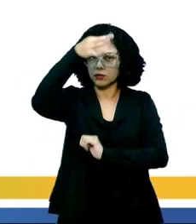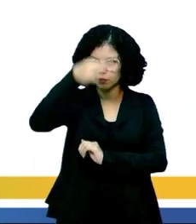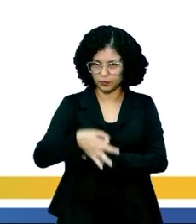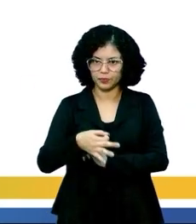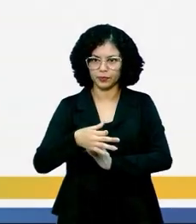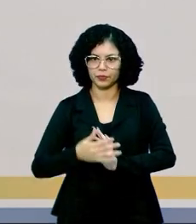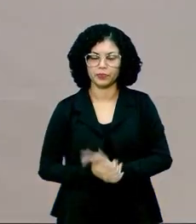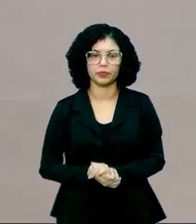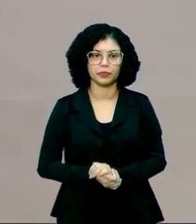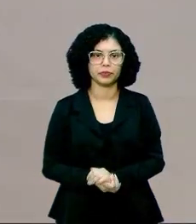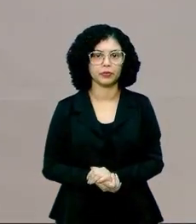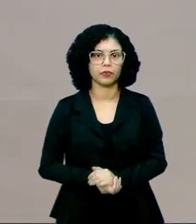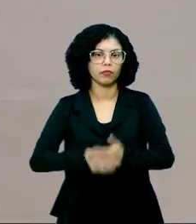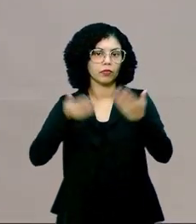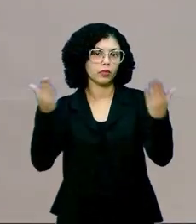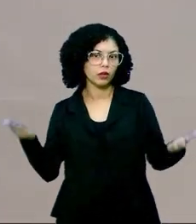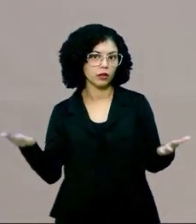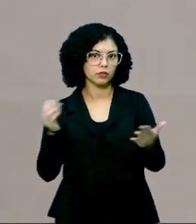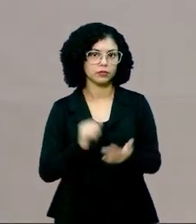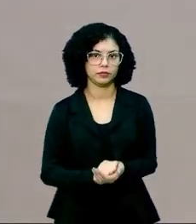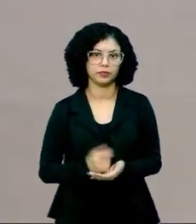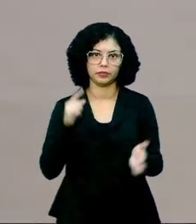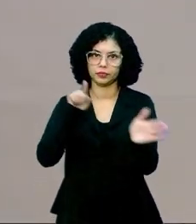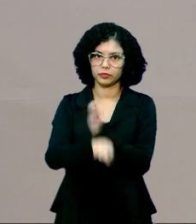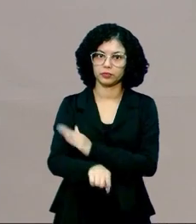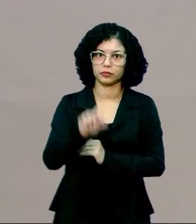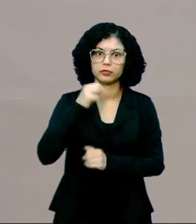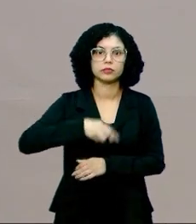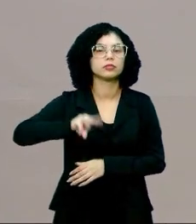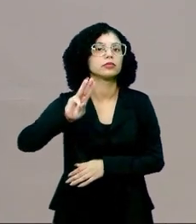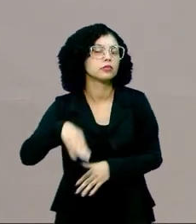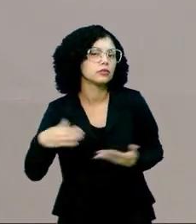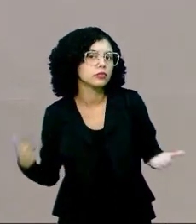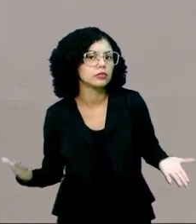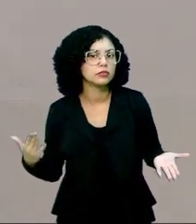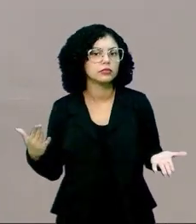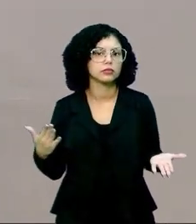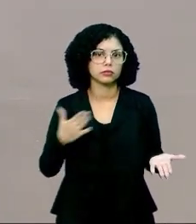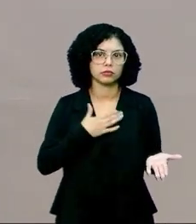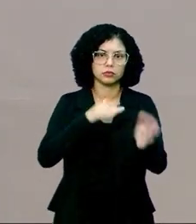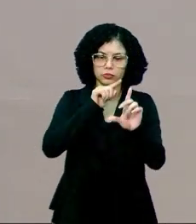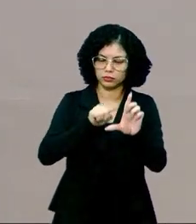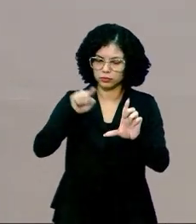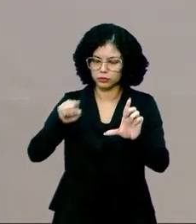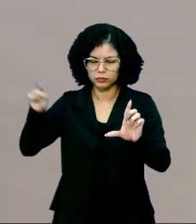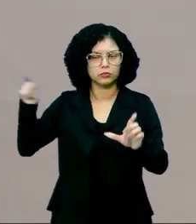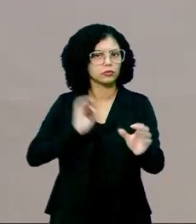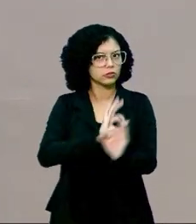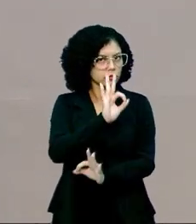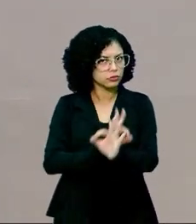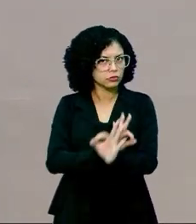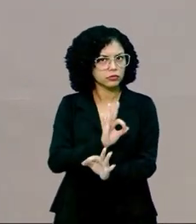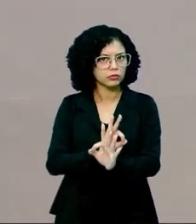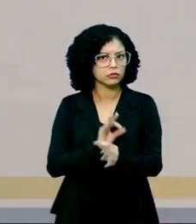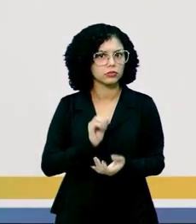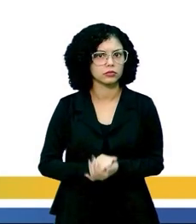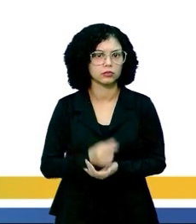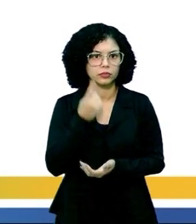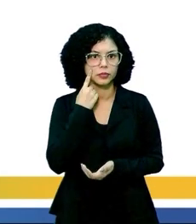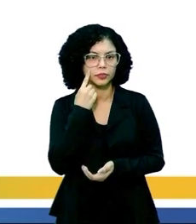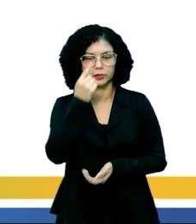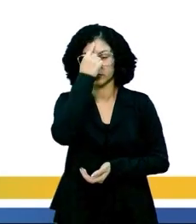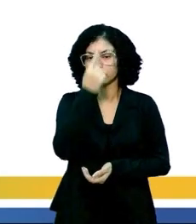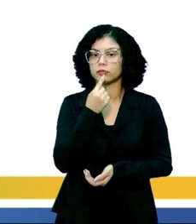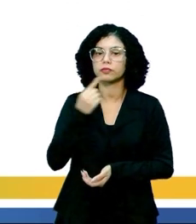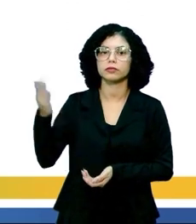adequado. Pessoal, a pergunta é, quem são esses meus níveis de organização? Olhando aqui na